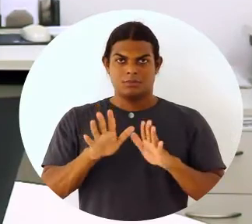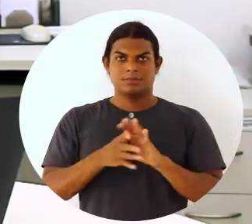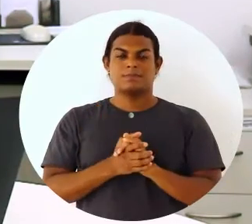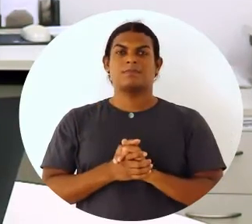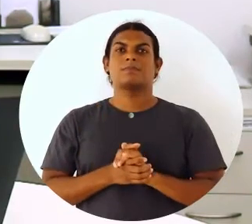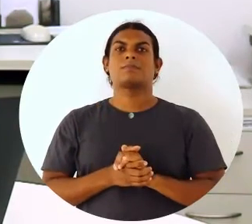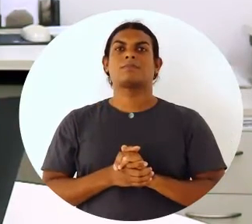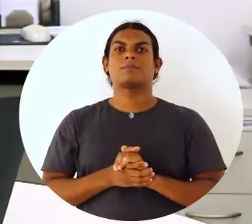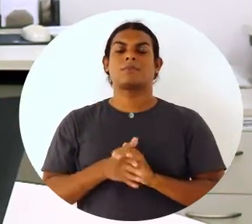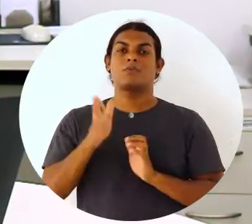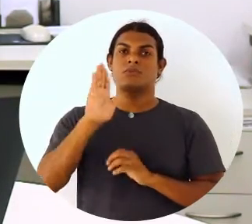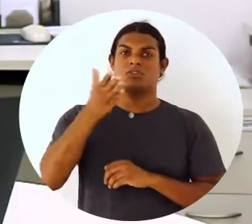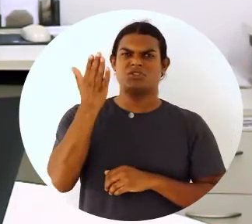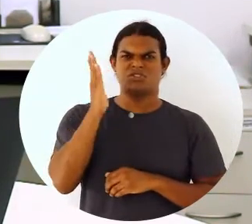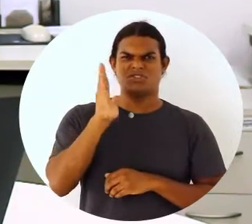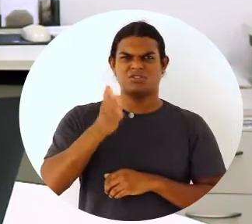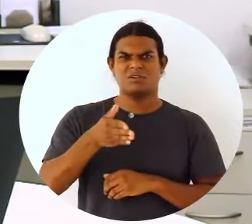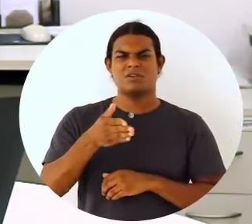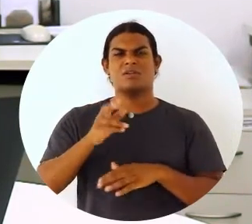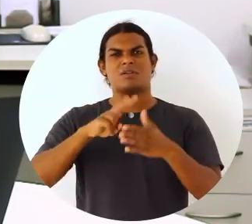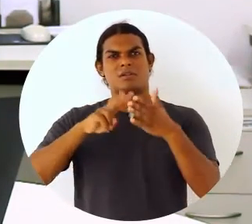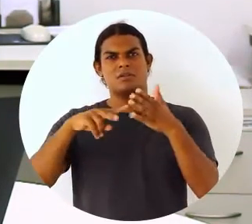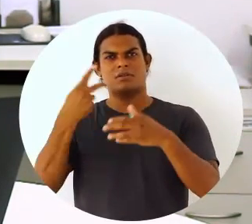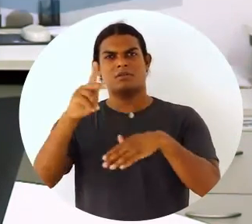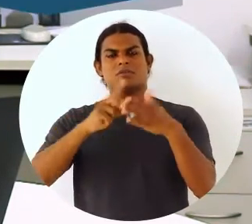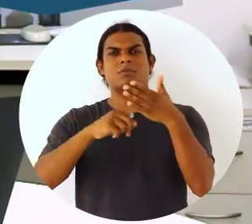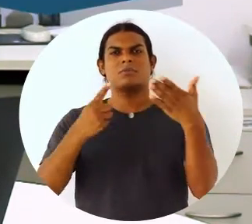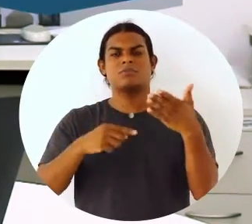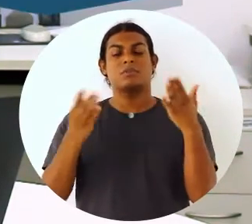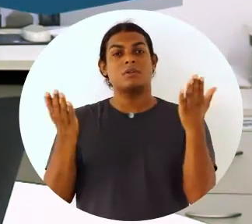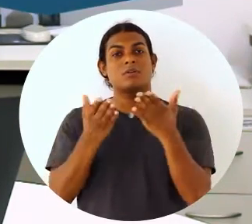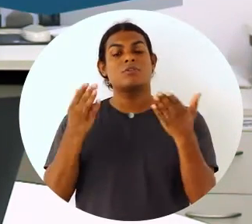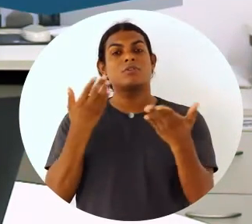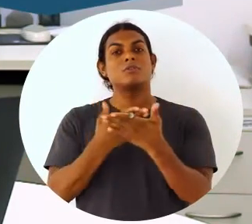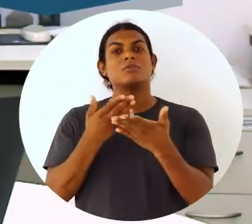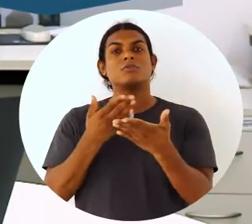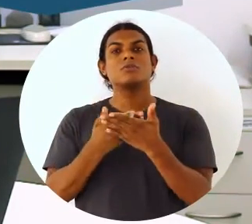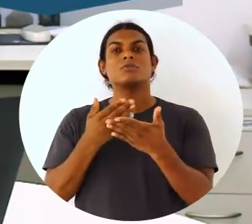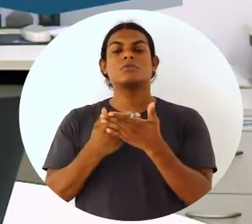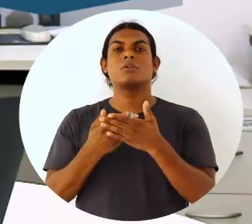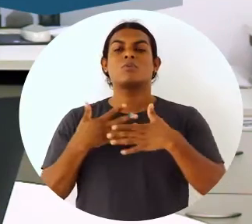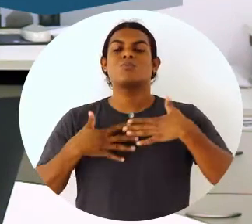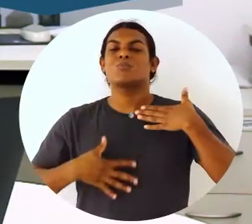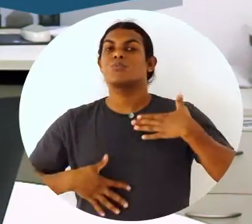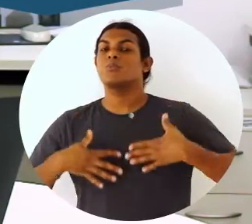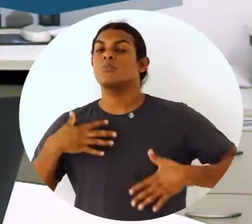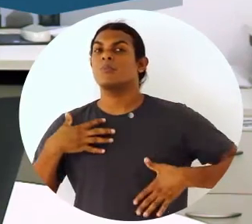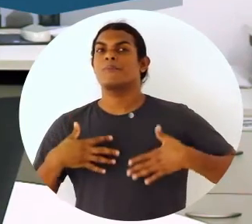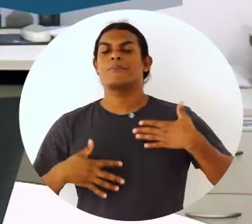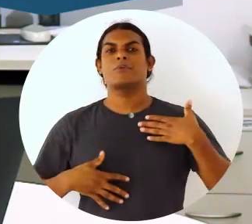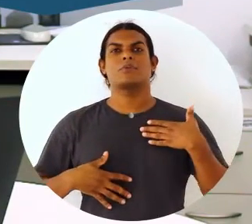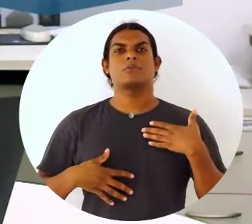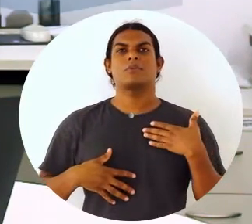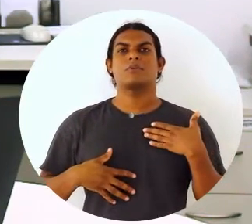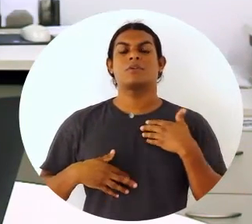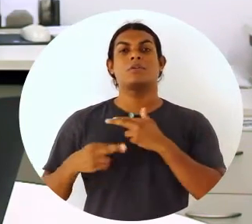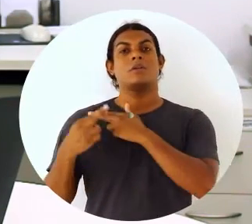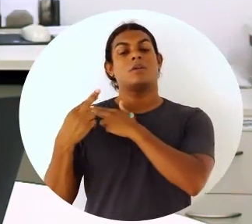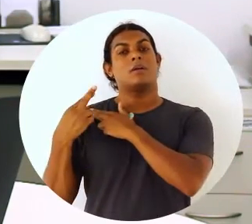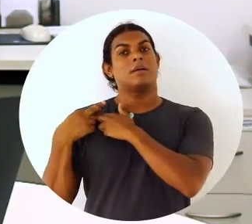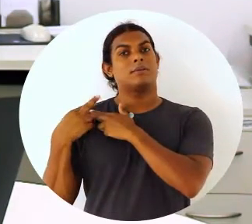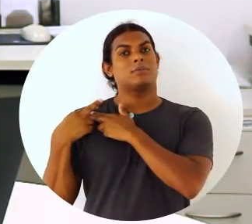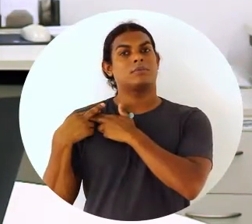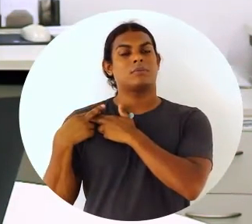vimos e vocês leram no caderno. A partir de agora vamos estudar o comportamento organizacional, ou seja, vamos estudar o papel do